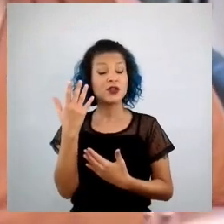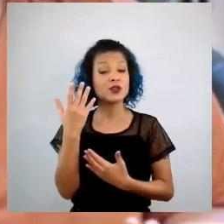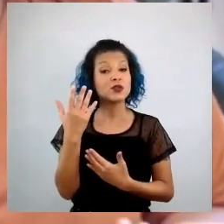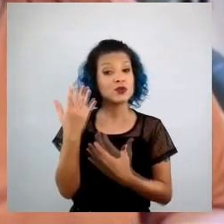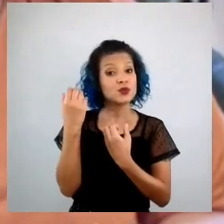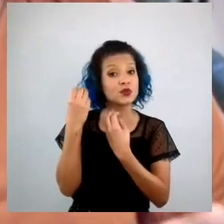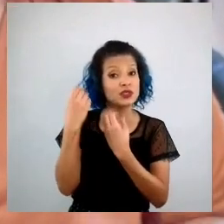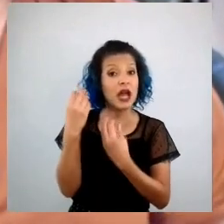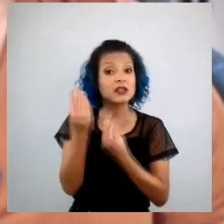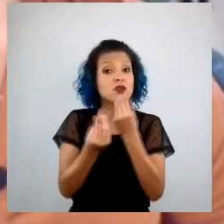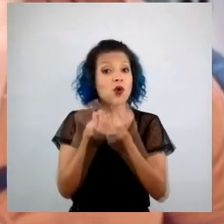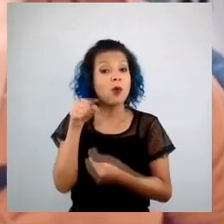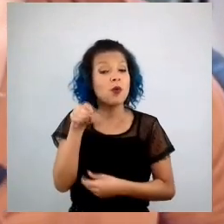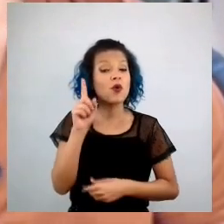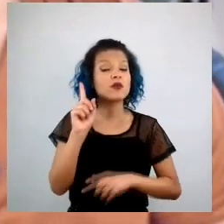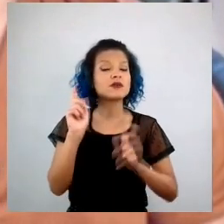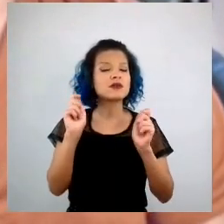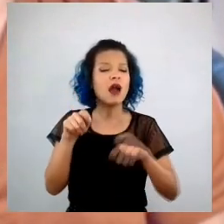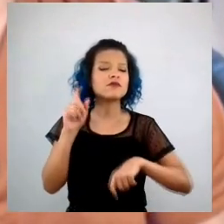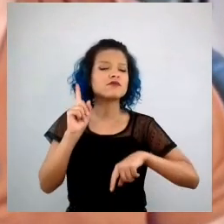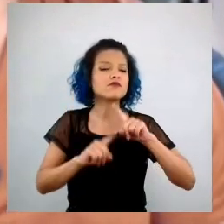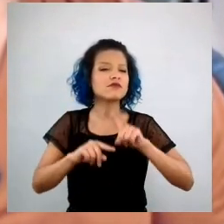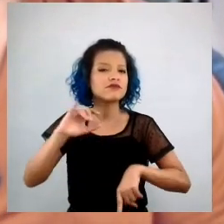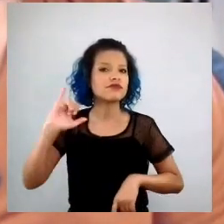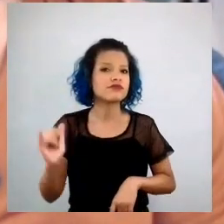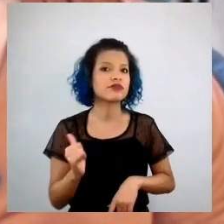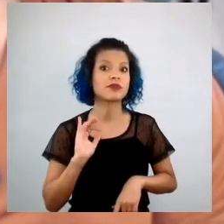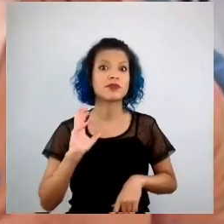planejador. É com vocês, Jean.